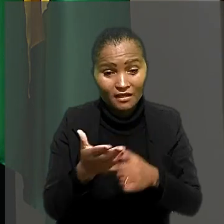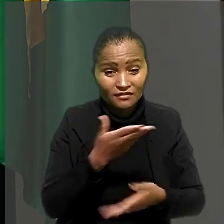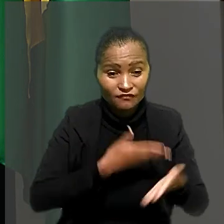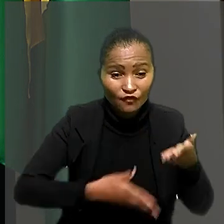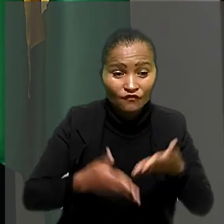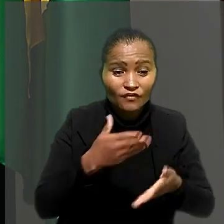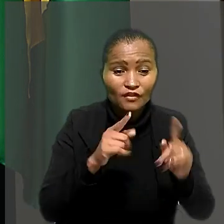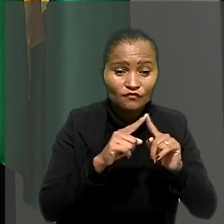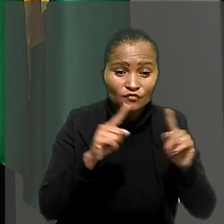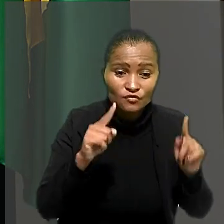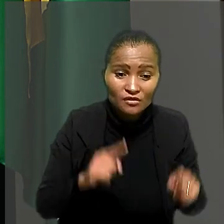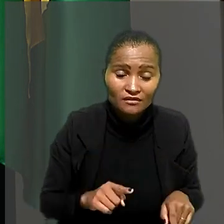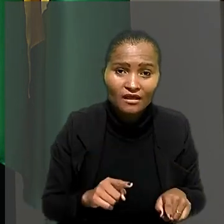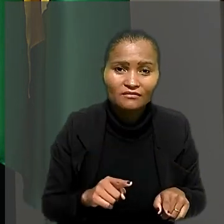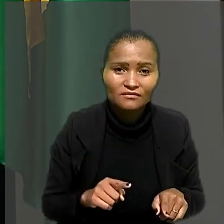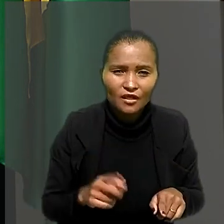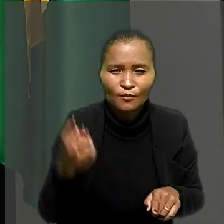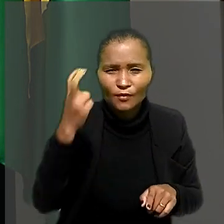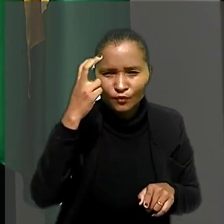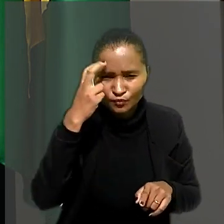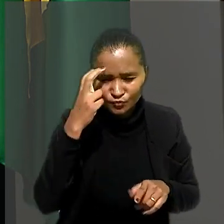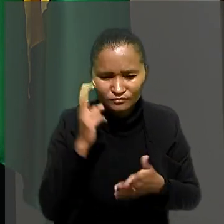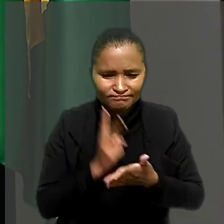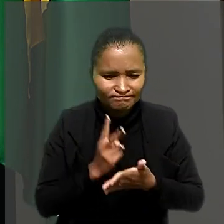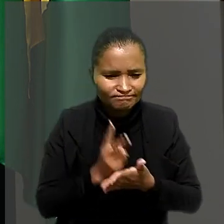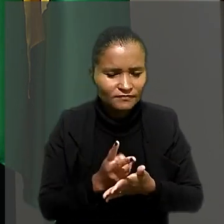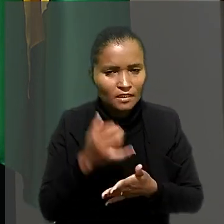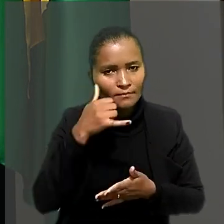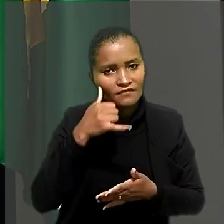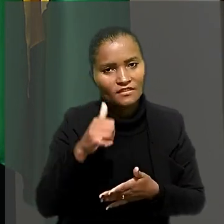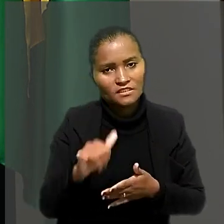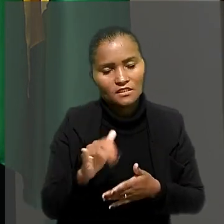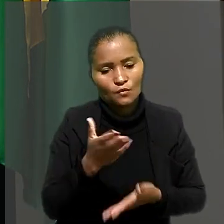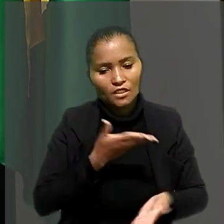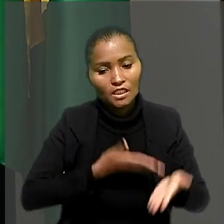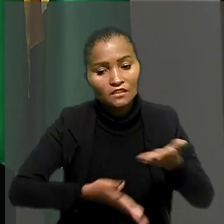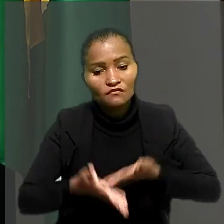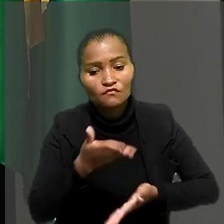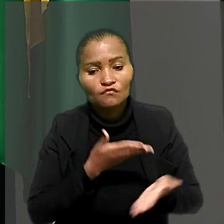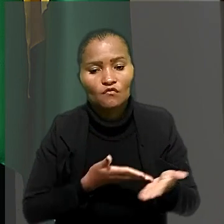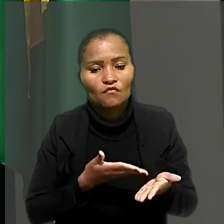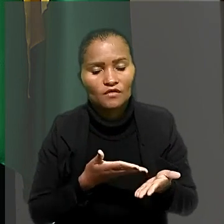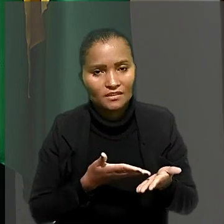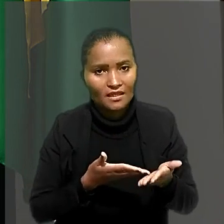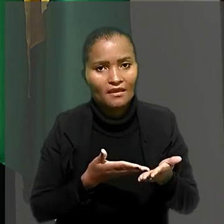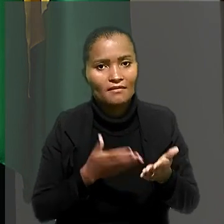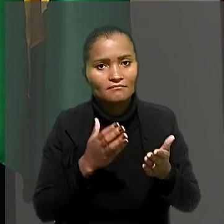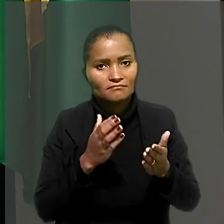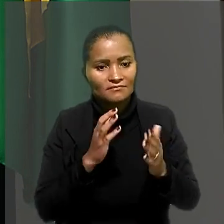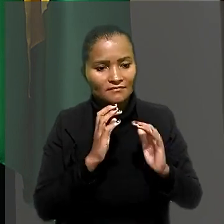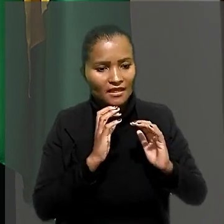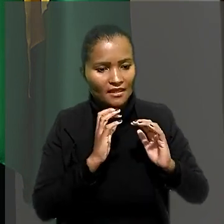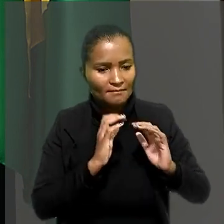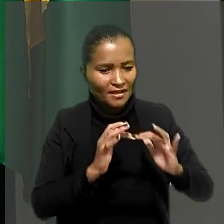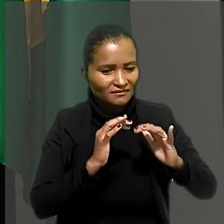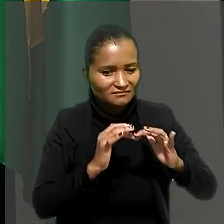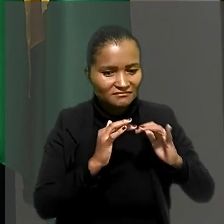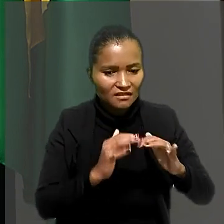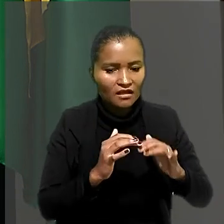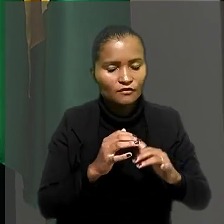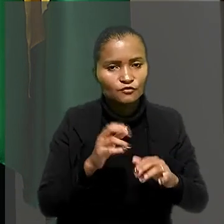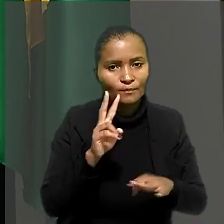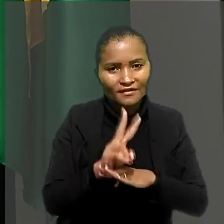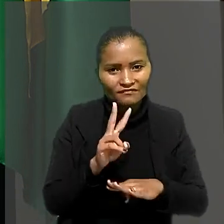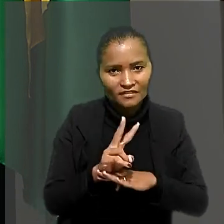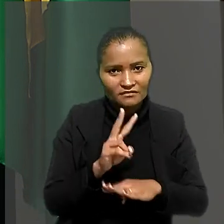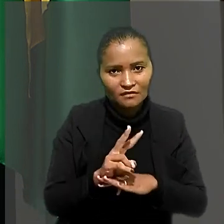empregadores e empregados, uma cultura efetiva de prevenção, que envolva, essencialmente, equipamentos de proteção coletiva,